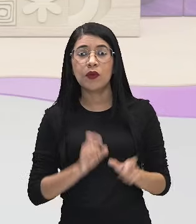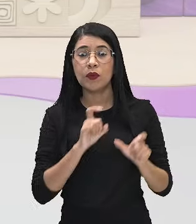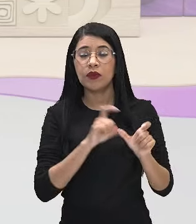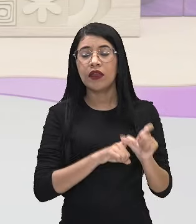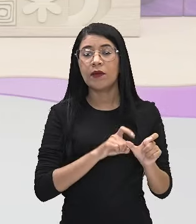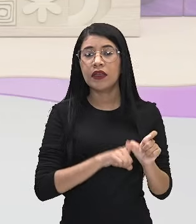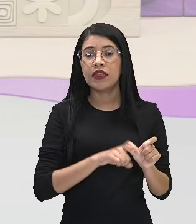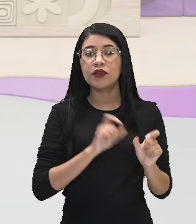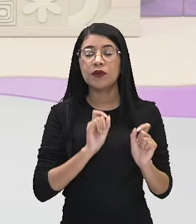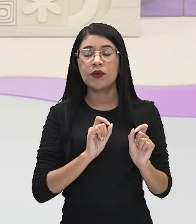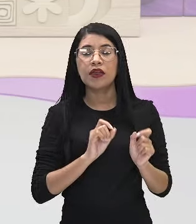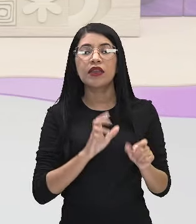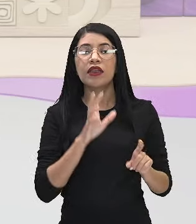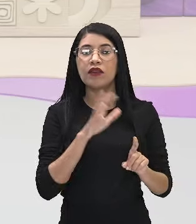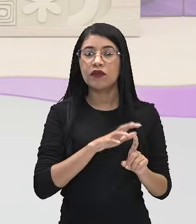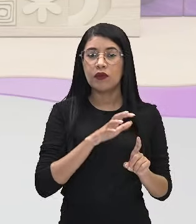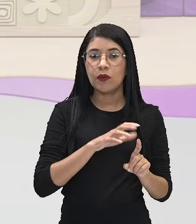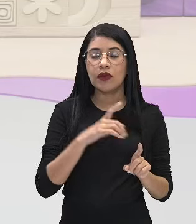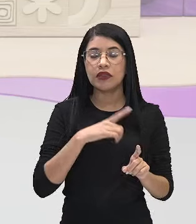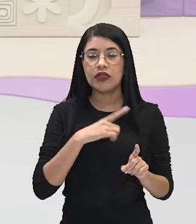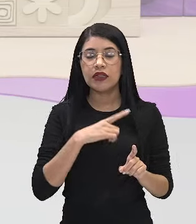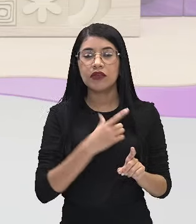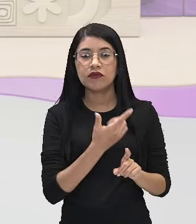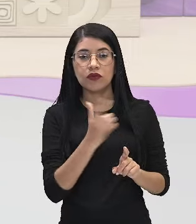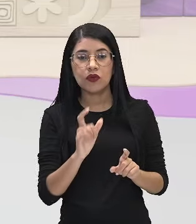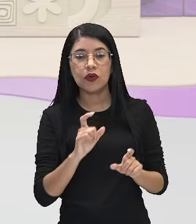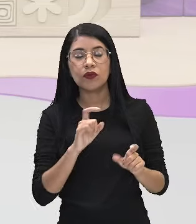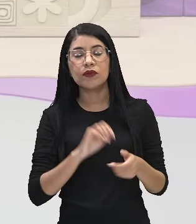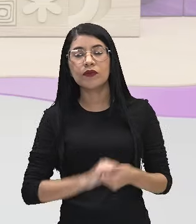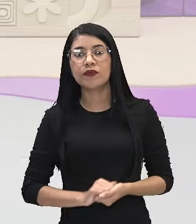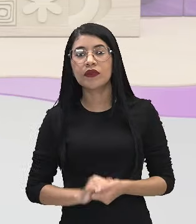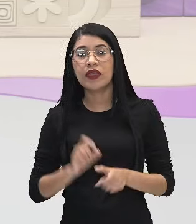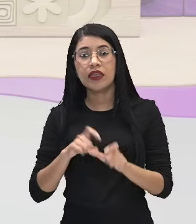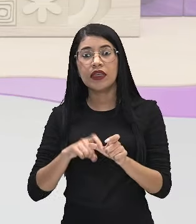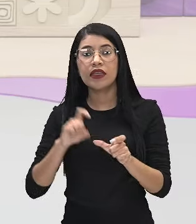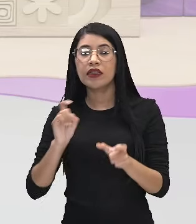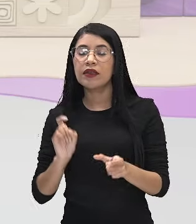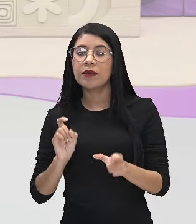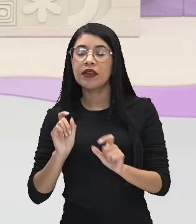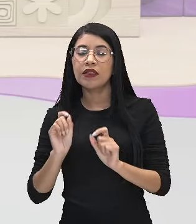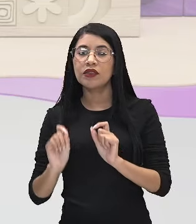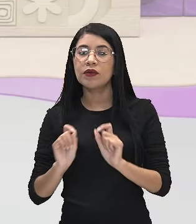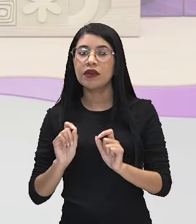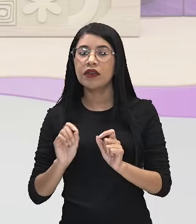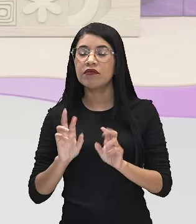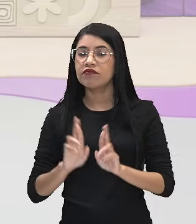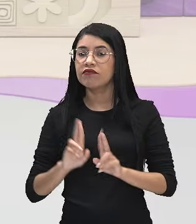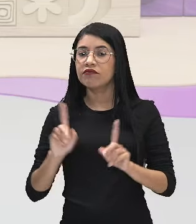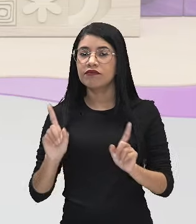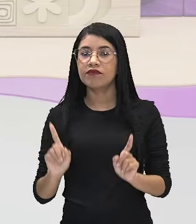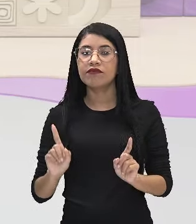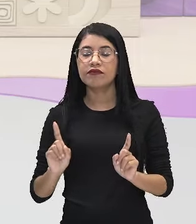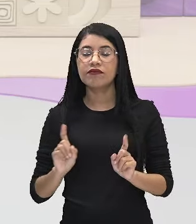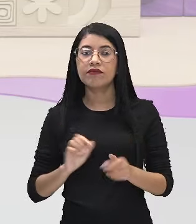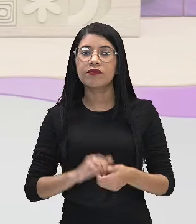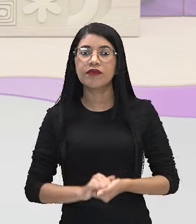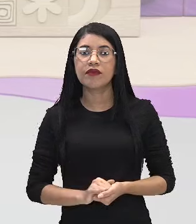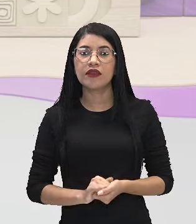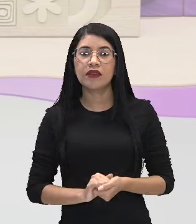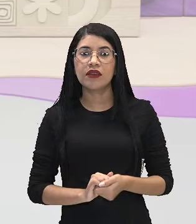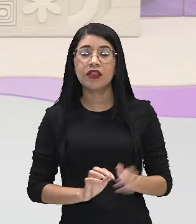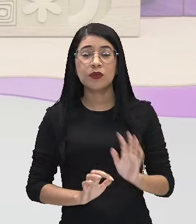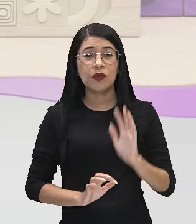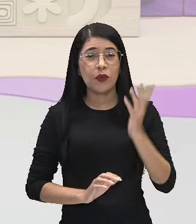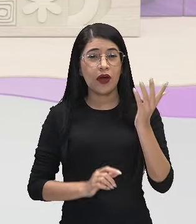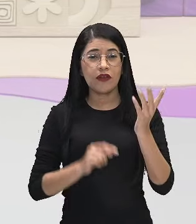vai influenciar na ocorrência do outro. E para eventos independentes, é o contrário, né? A ocorrência